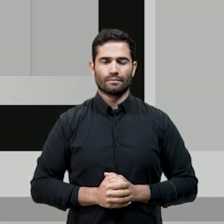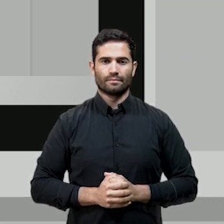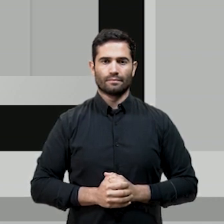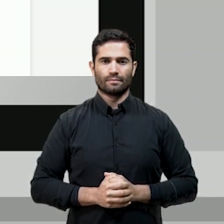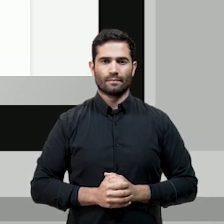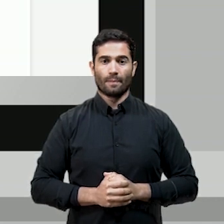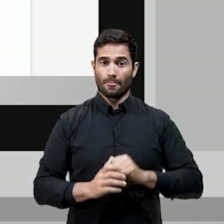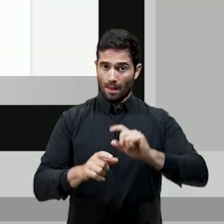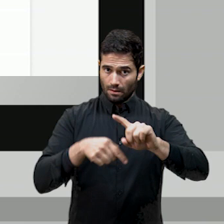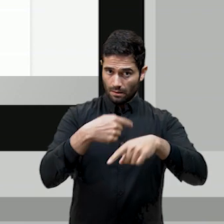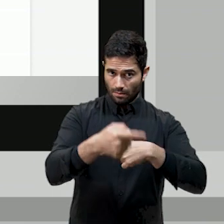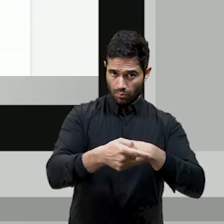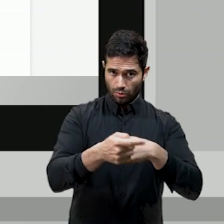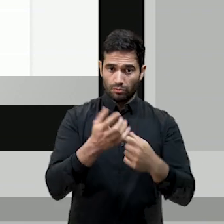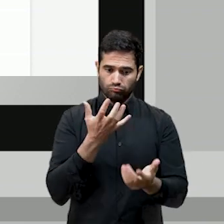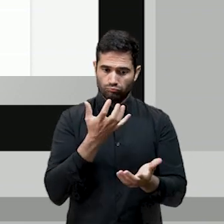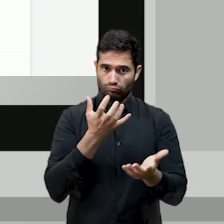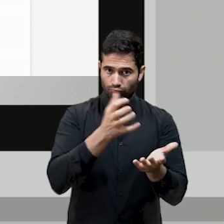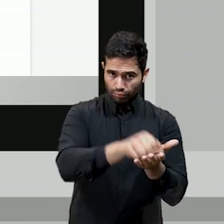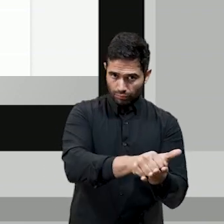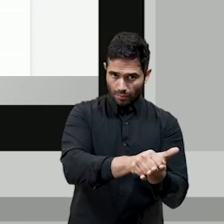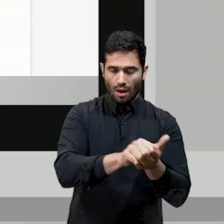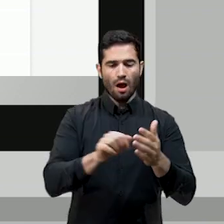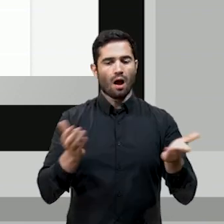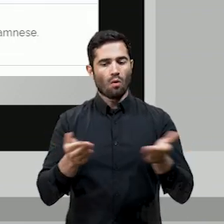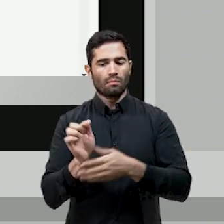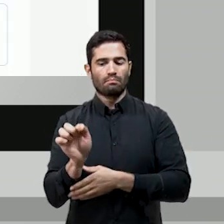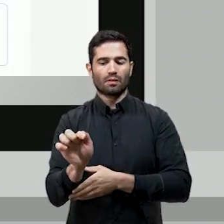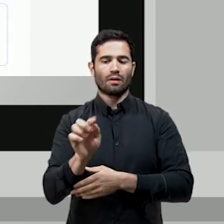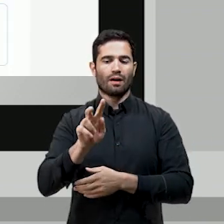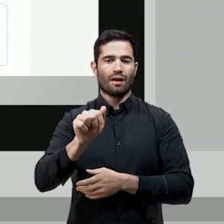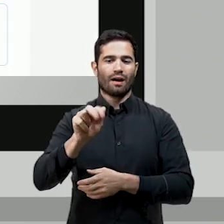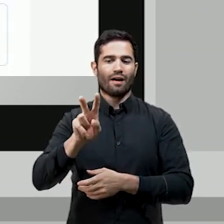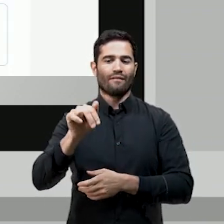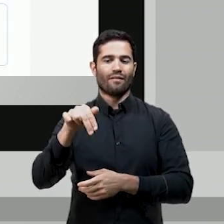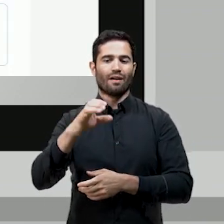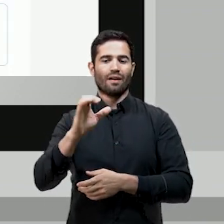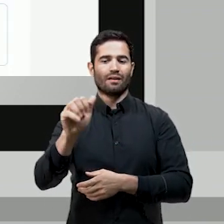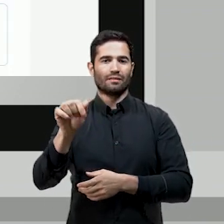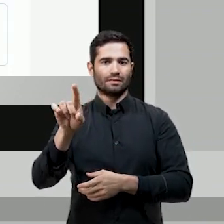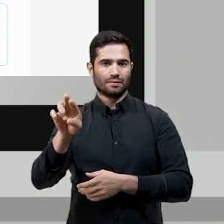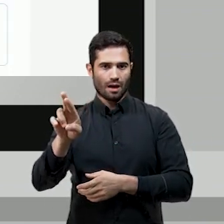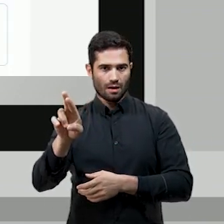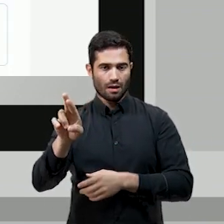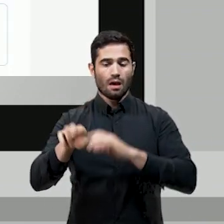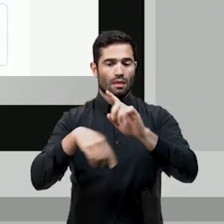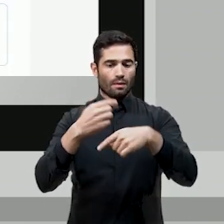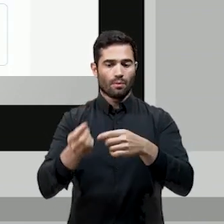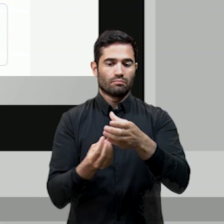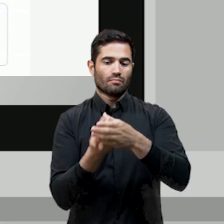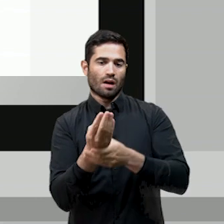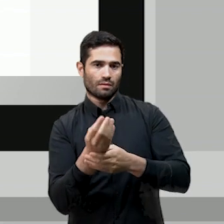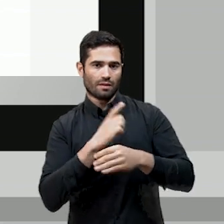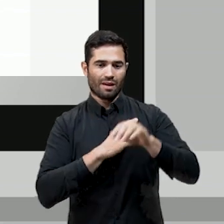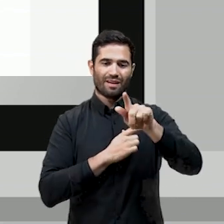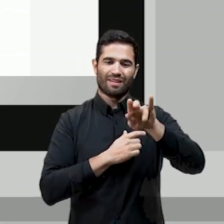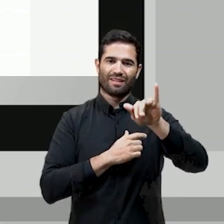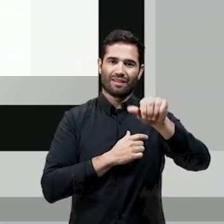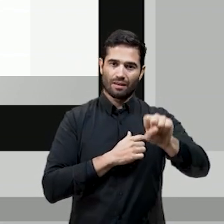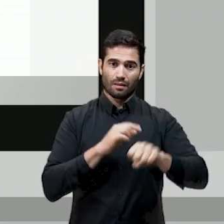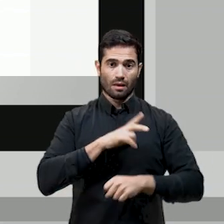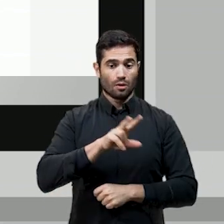Após decisão registrada, clique sobre o botão Avançar. Na tela Emitir guias, temos duas opções.